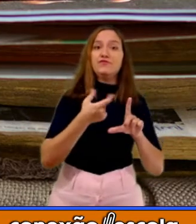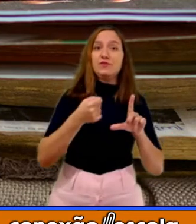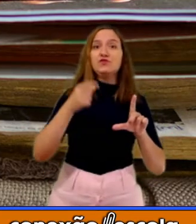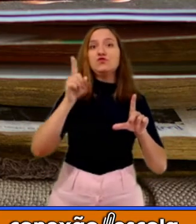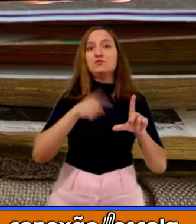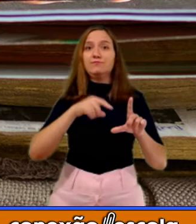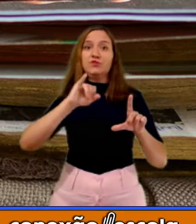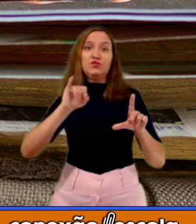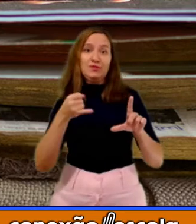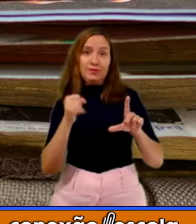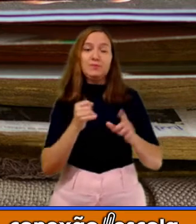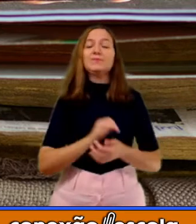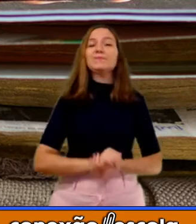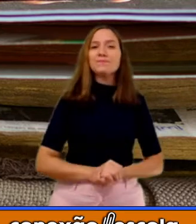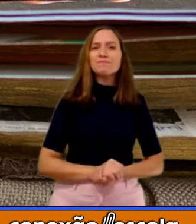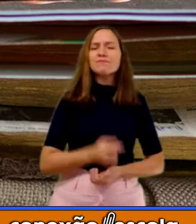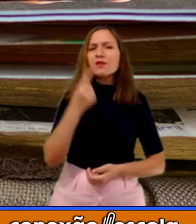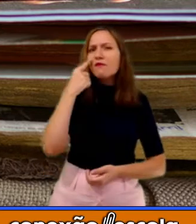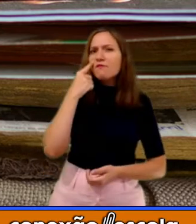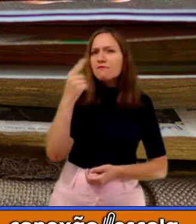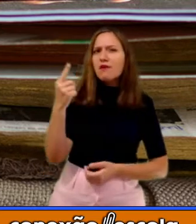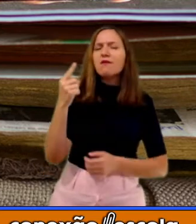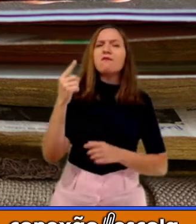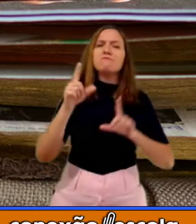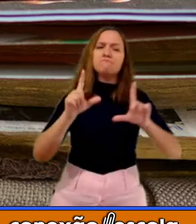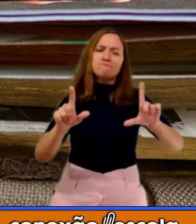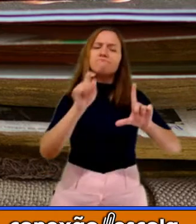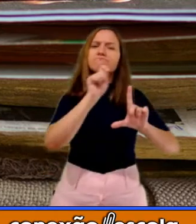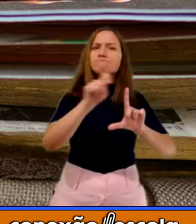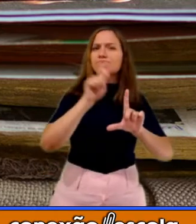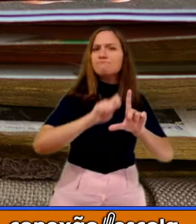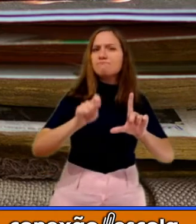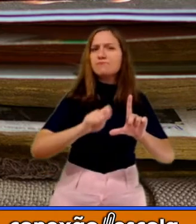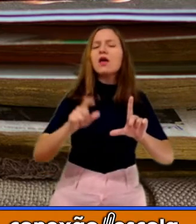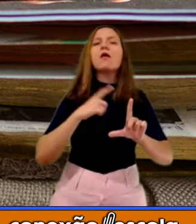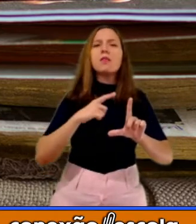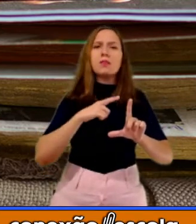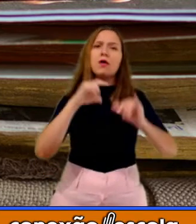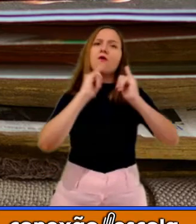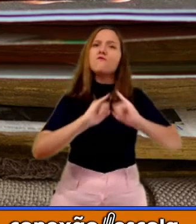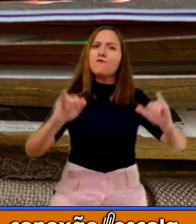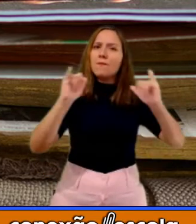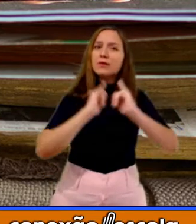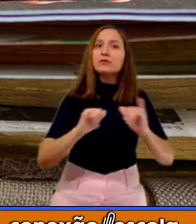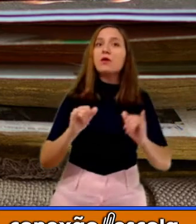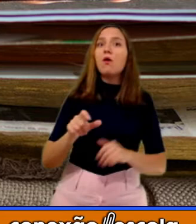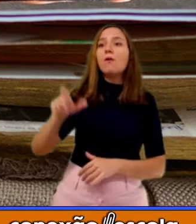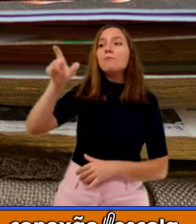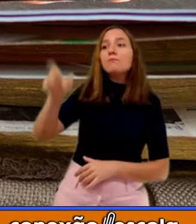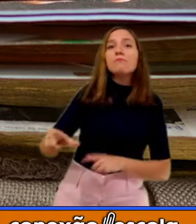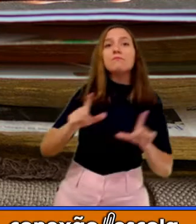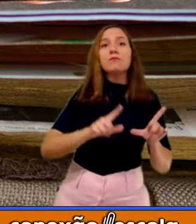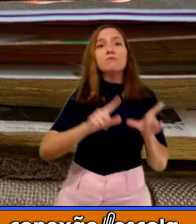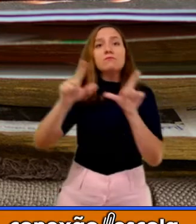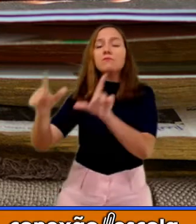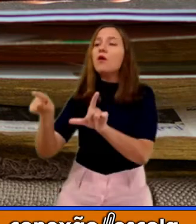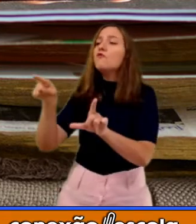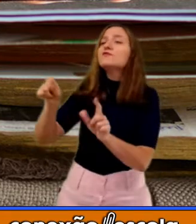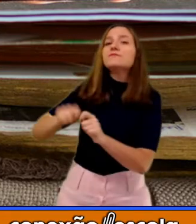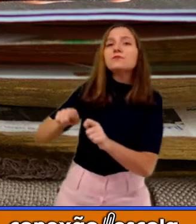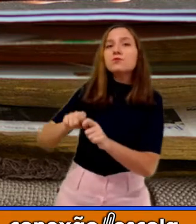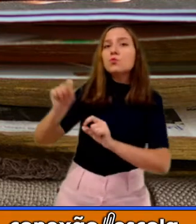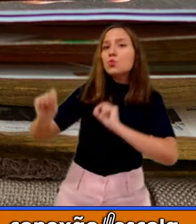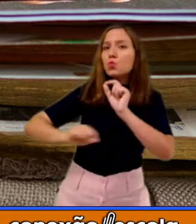contém descrições de informações do que a pessoa tem que fazer e também